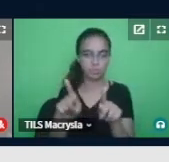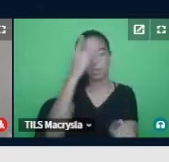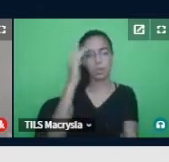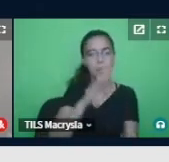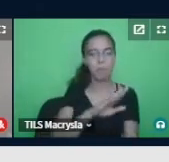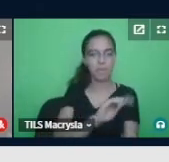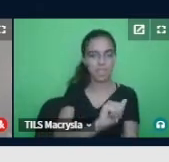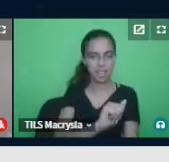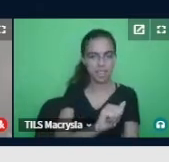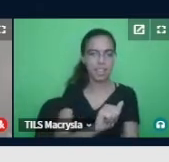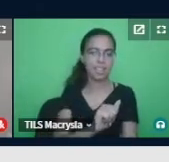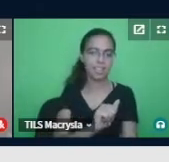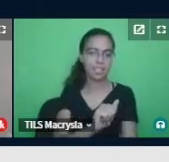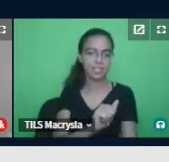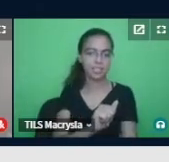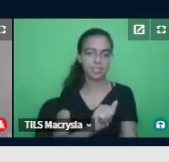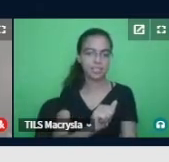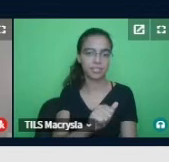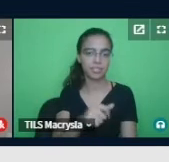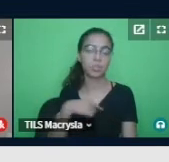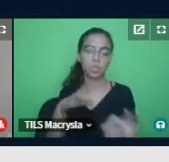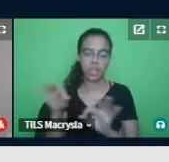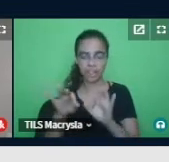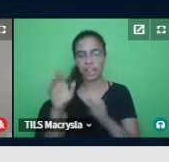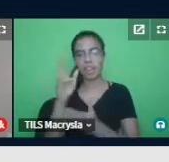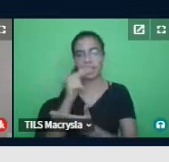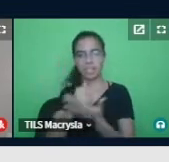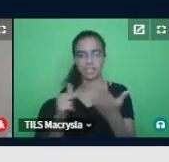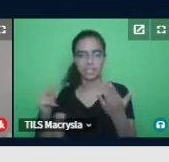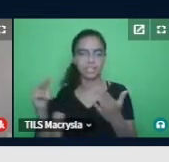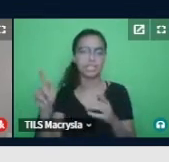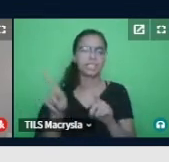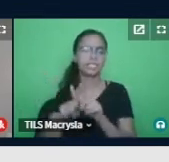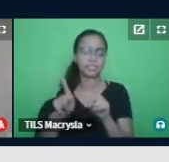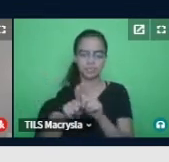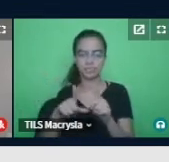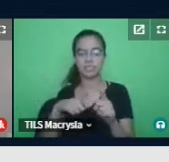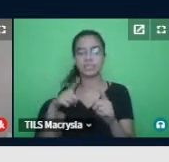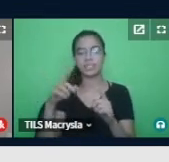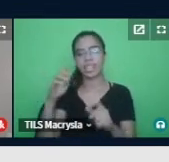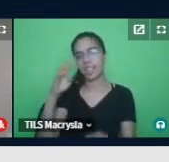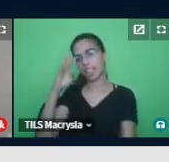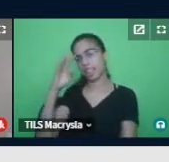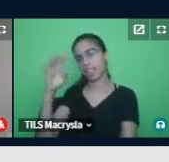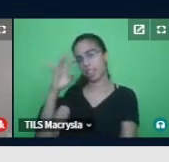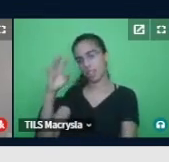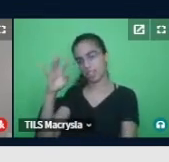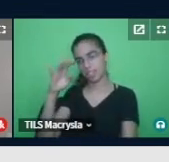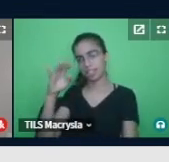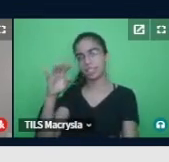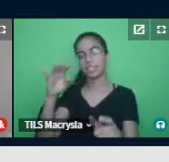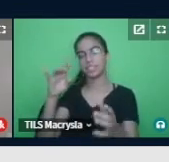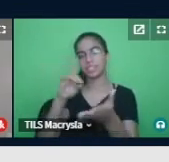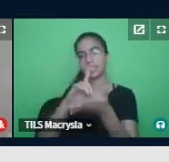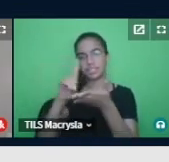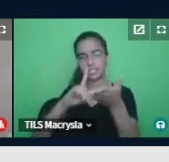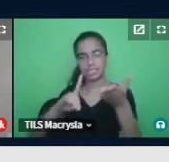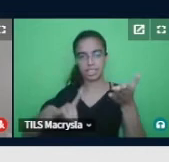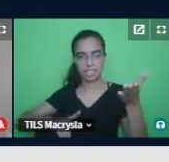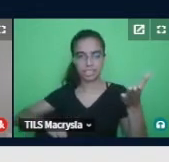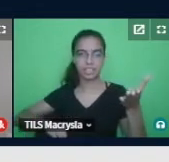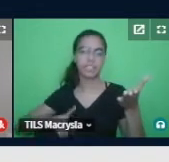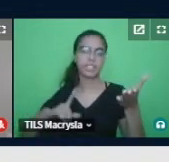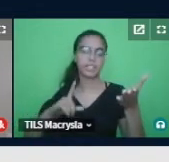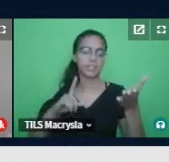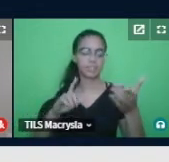aprendizagem. E eu relato também ao longo da dissertação as minhas dificuldades em gerenciar as necessidades